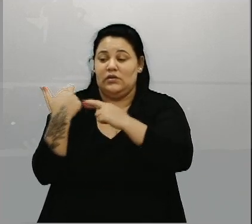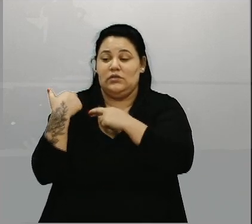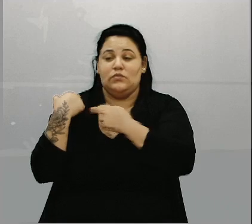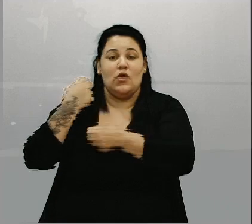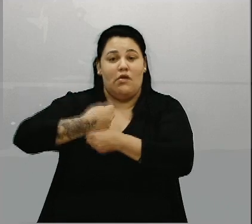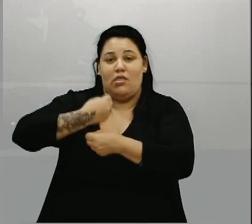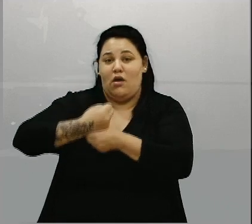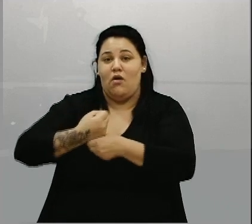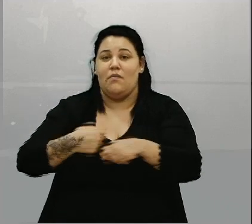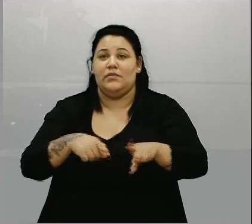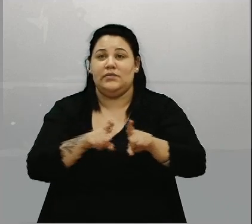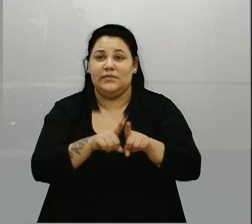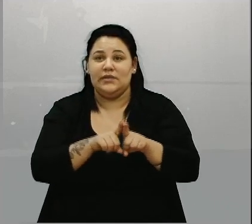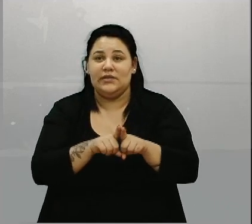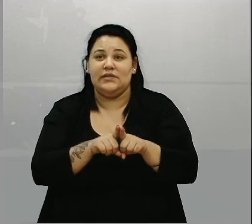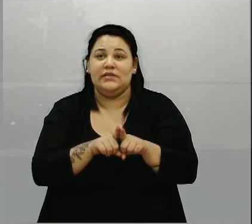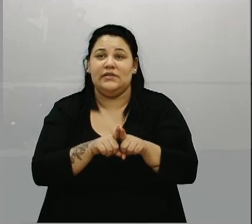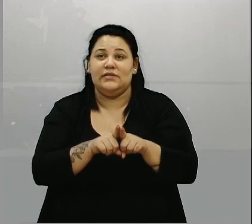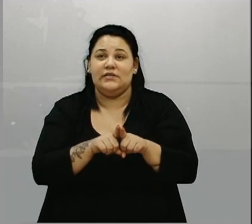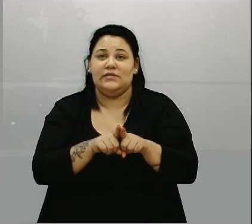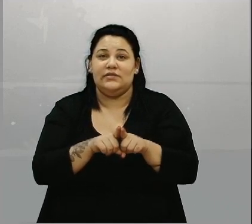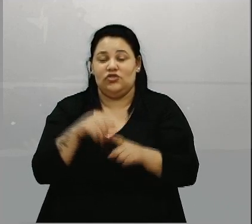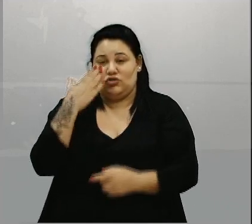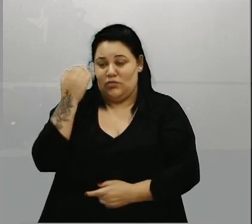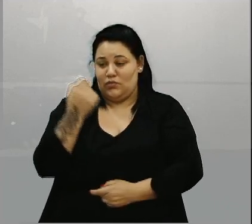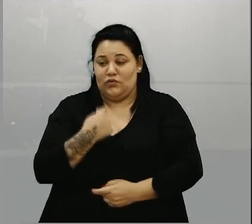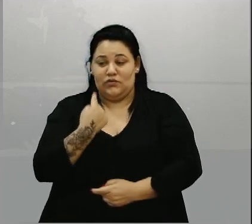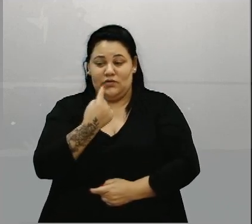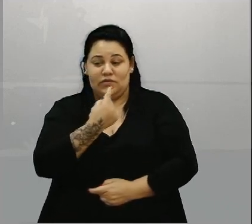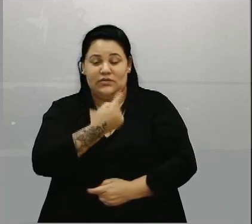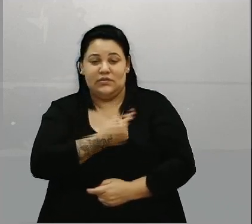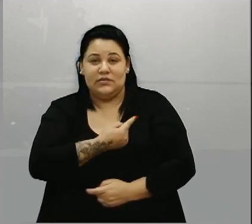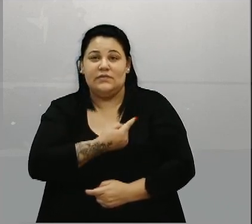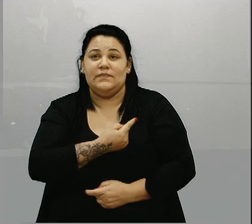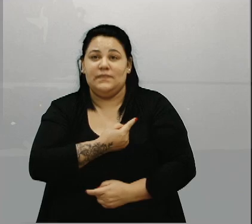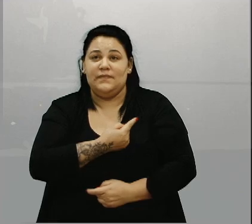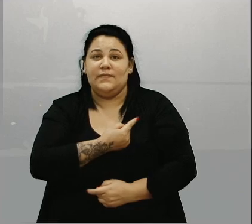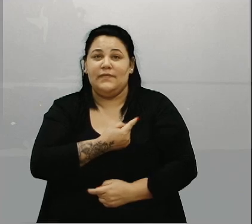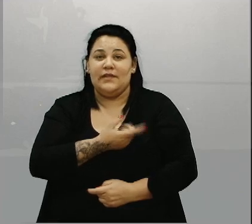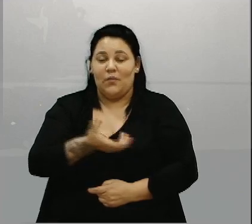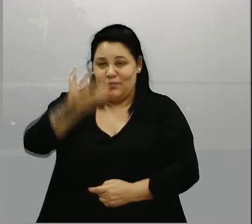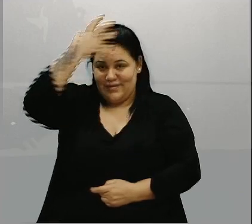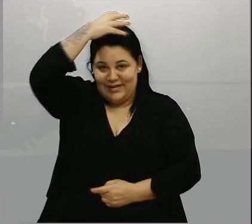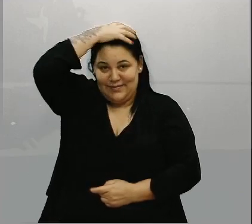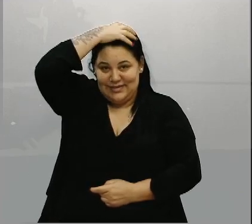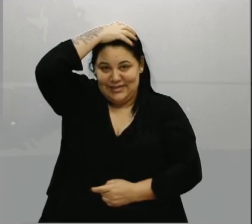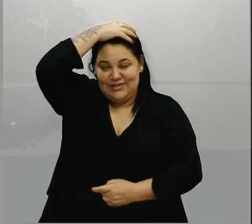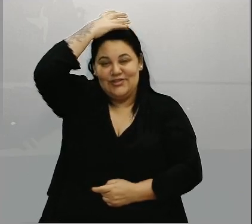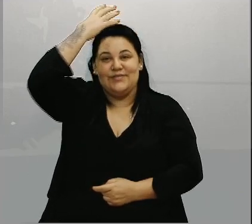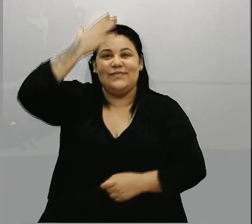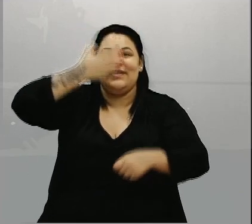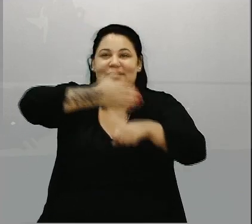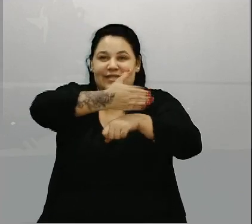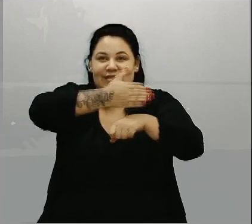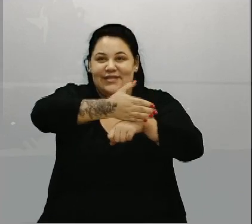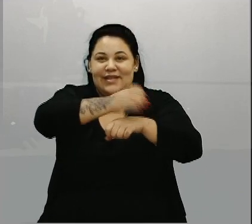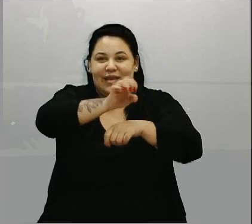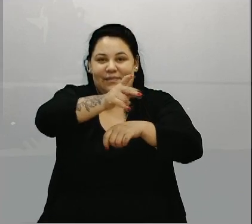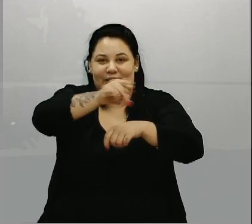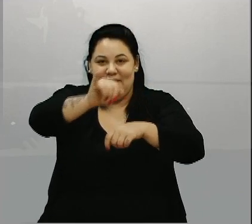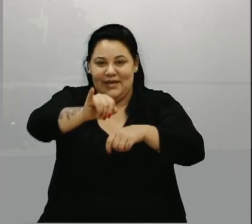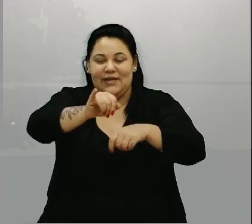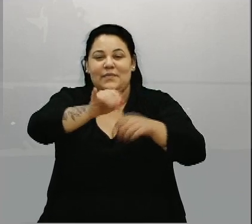seu Aloysio veio até a nós e passou um capacete a nós para nós acessar a obra, aonde mostrou